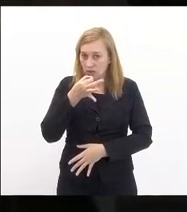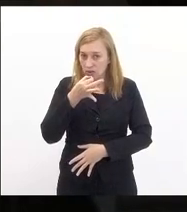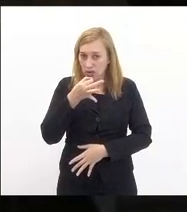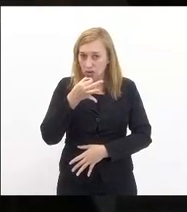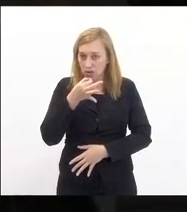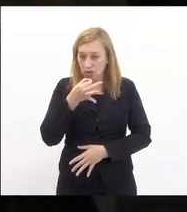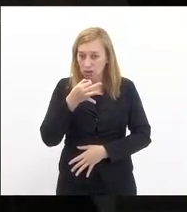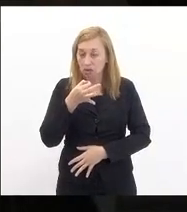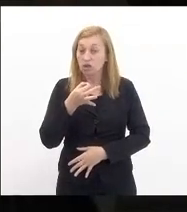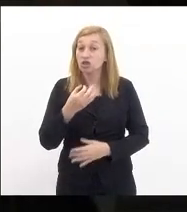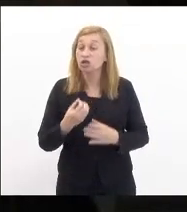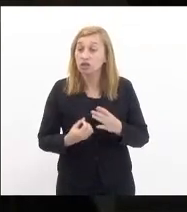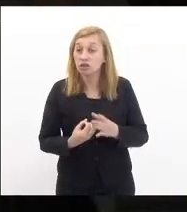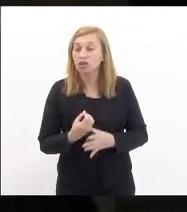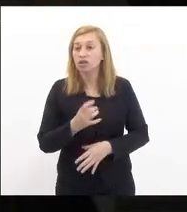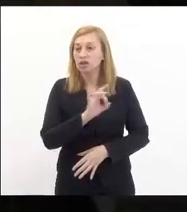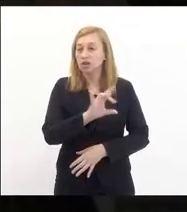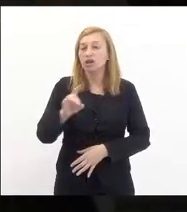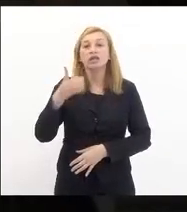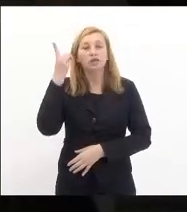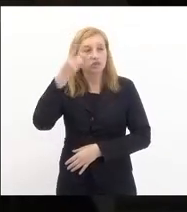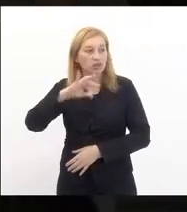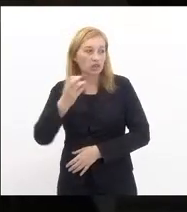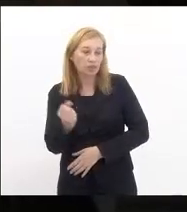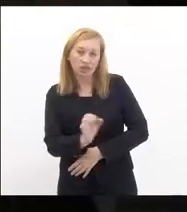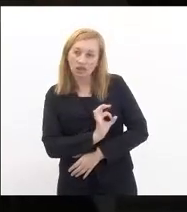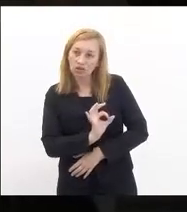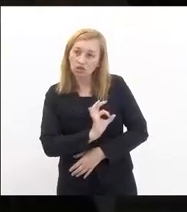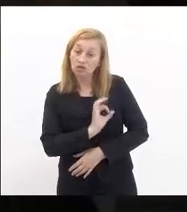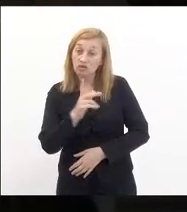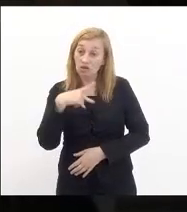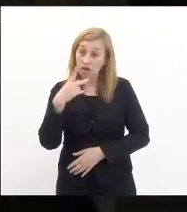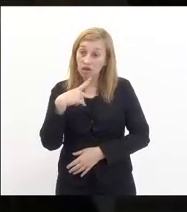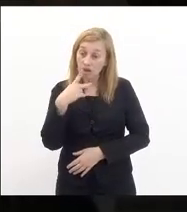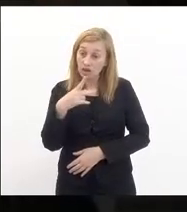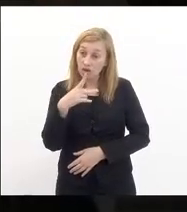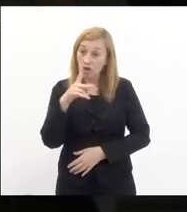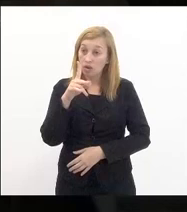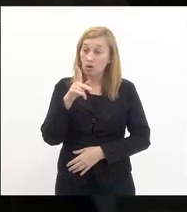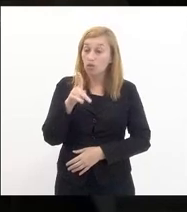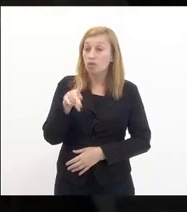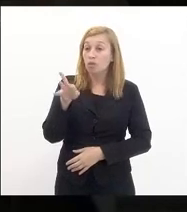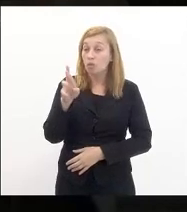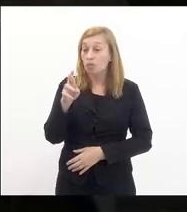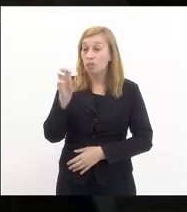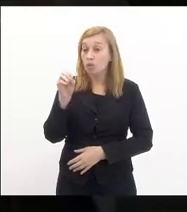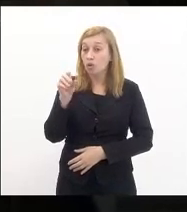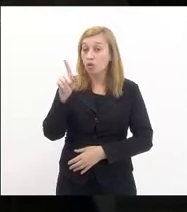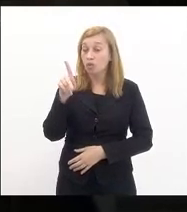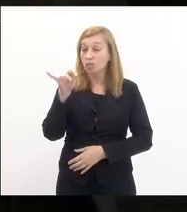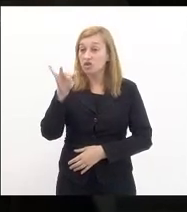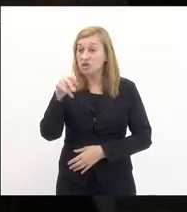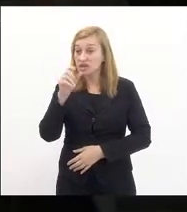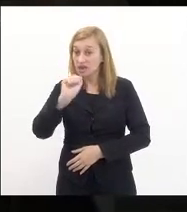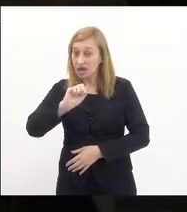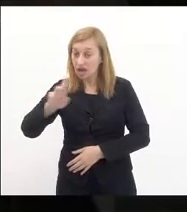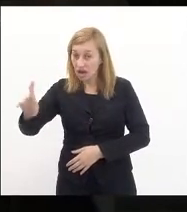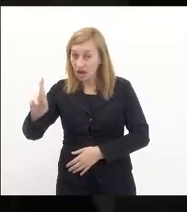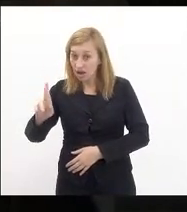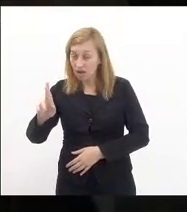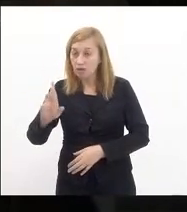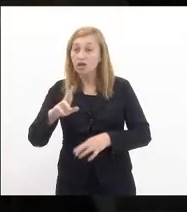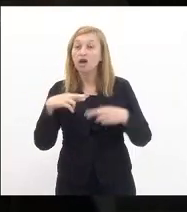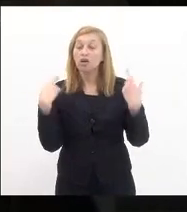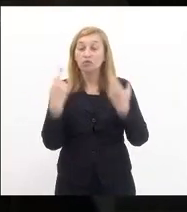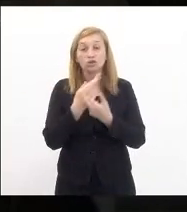deputada Marta Rocha ainda há pouco para propiciar uma catarse audiência